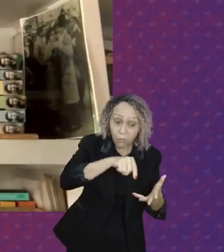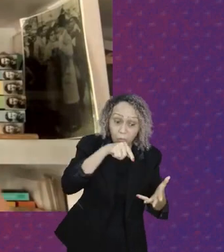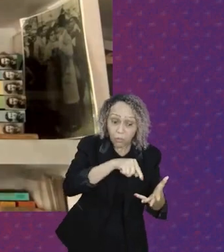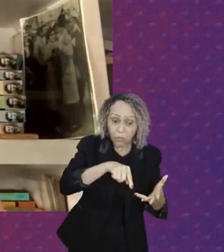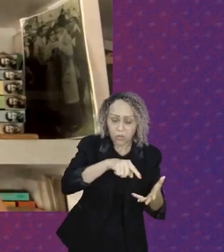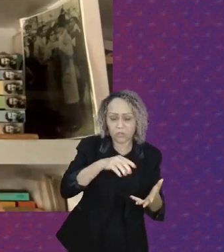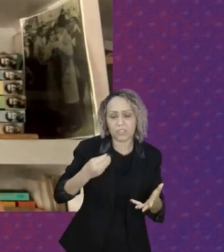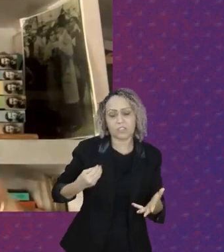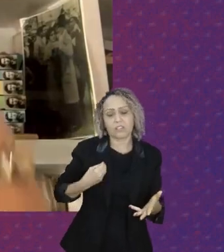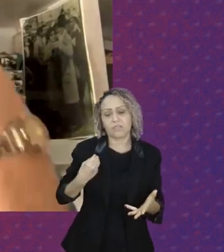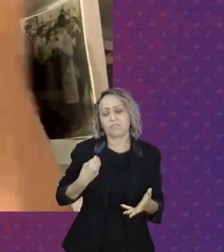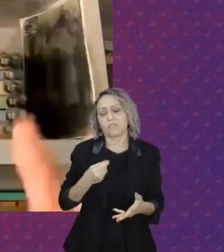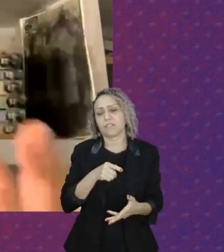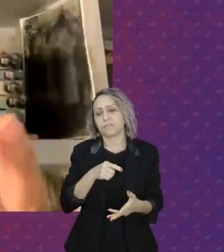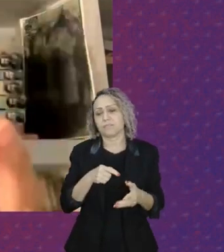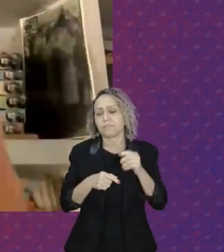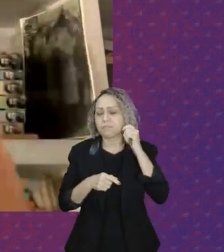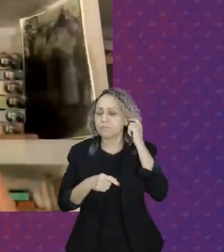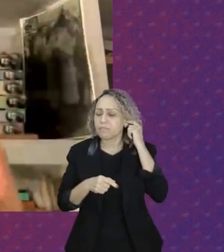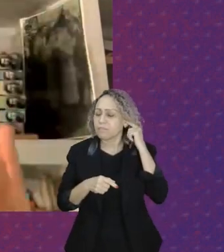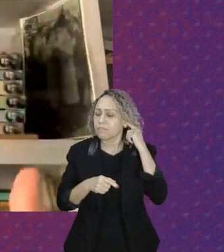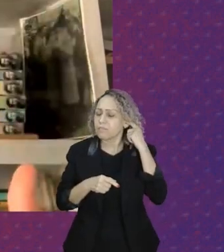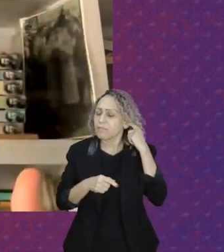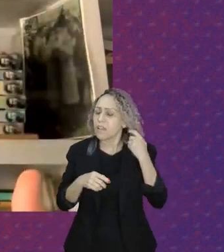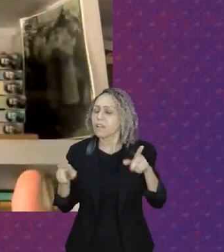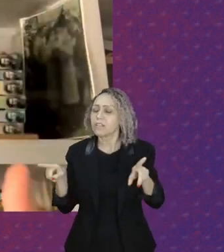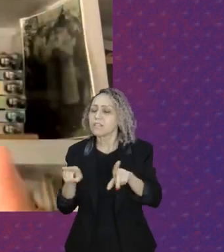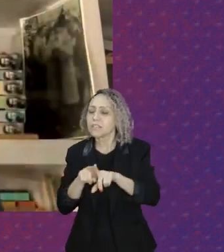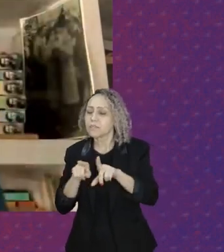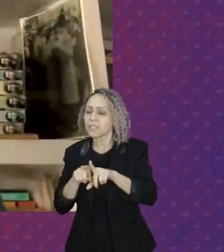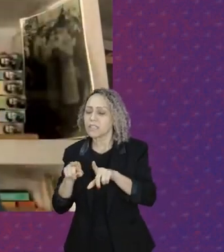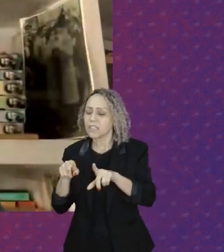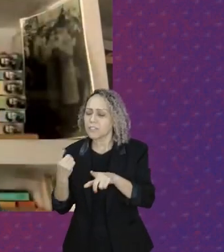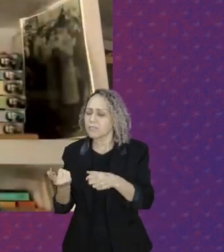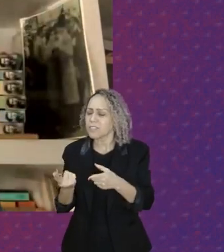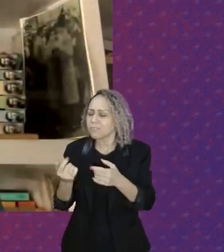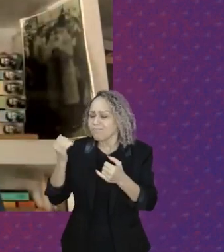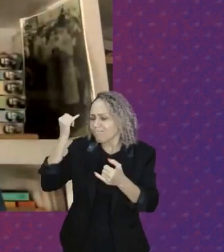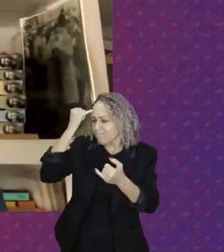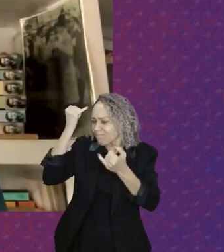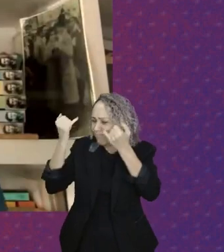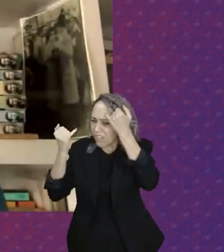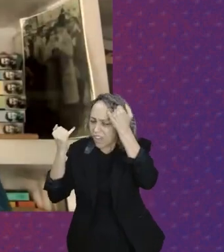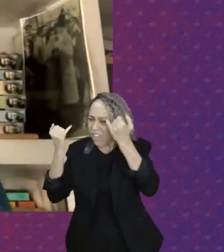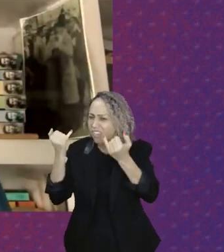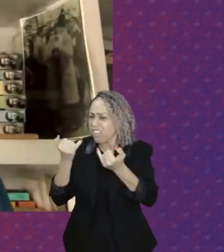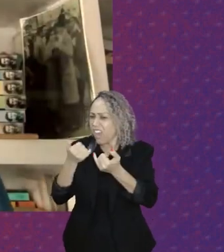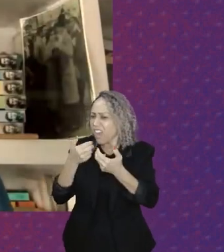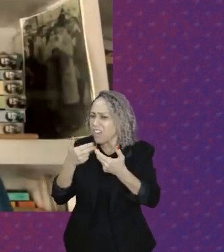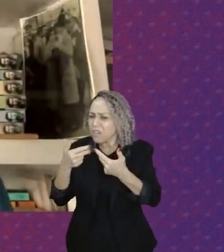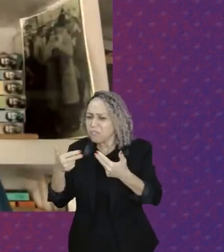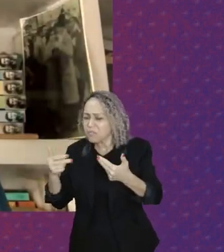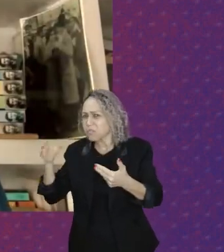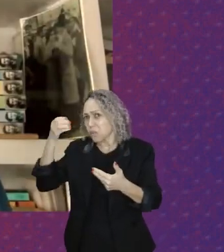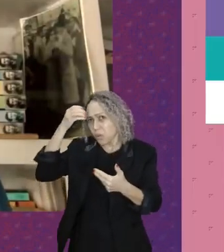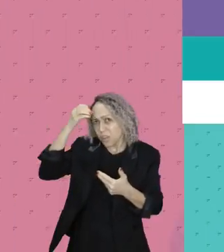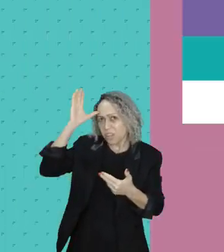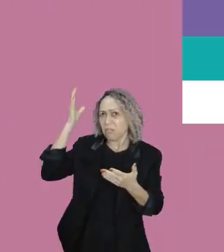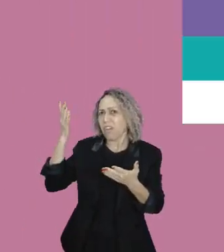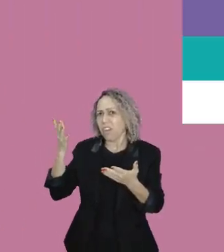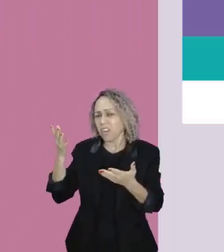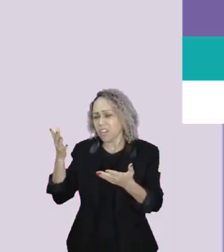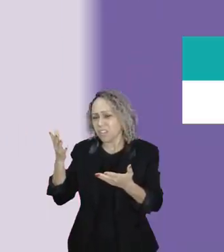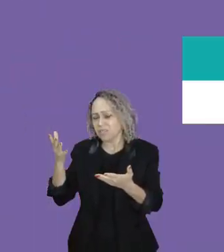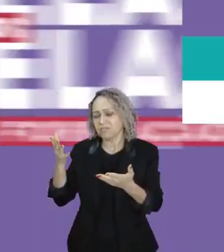e a construir ideias e também a criar. Então, é muito importante o acesso à cultura.